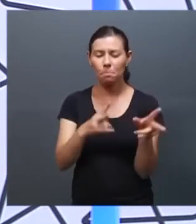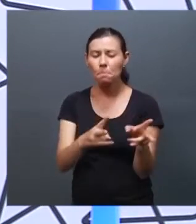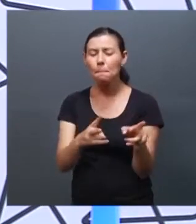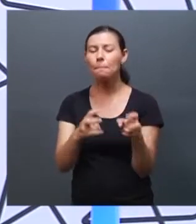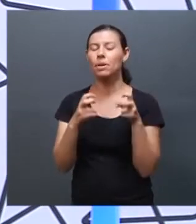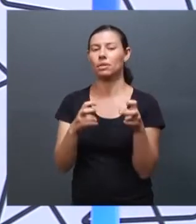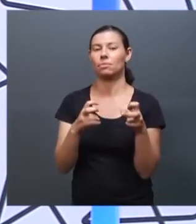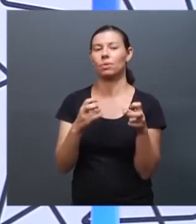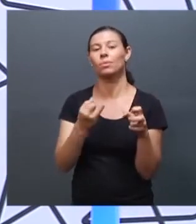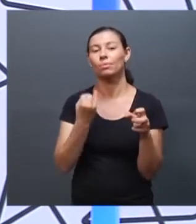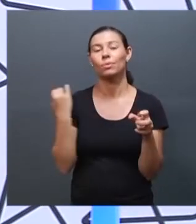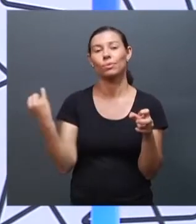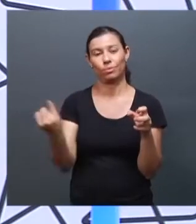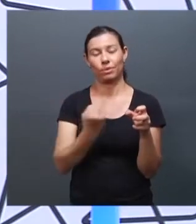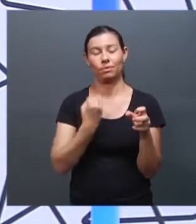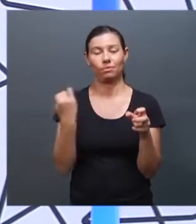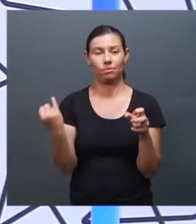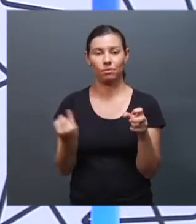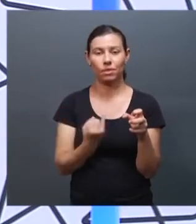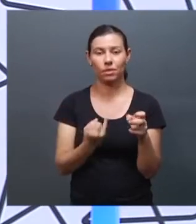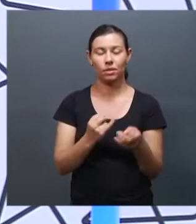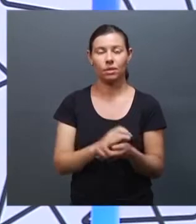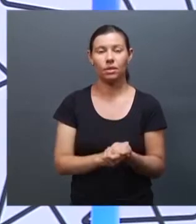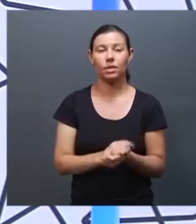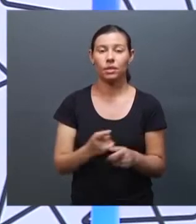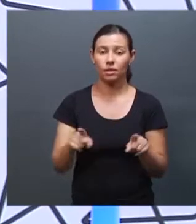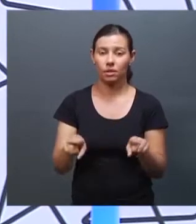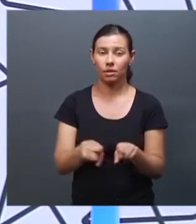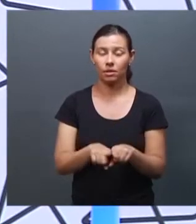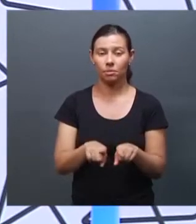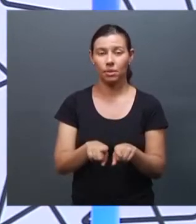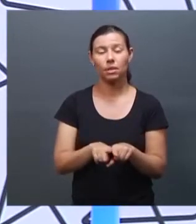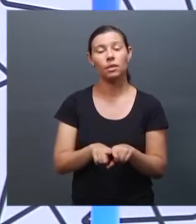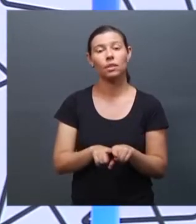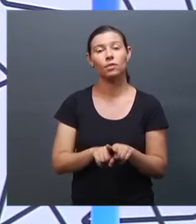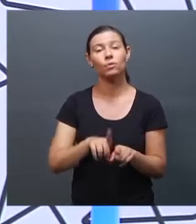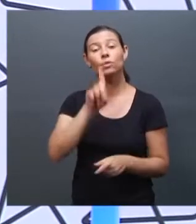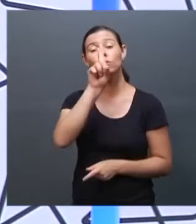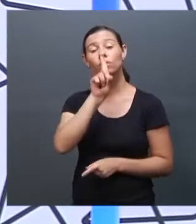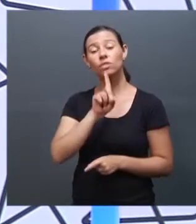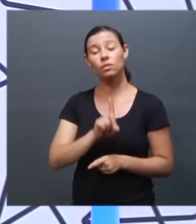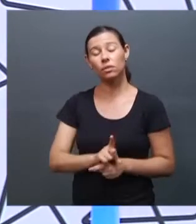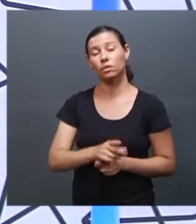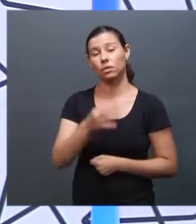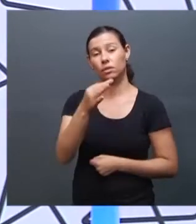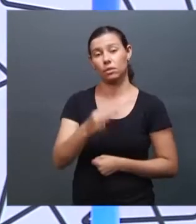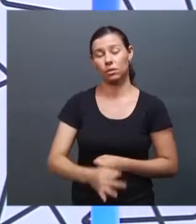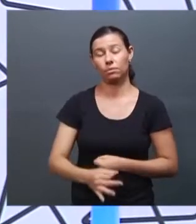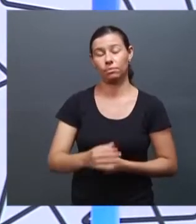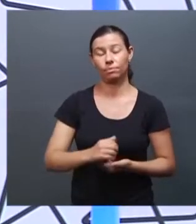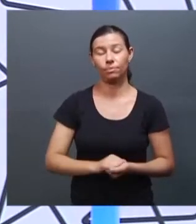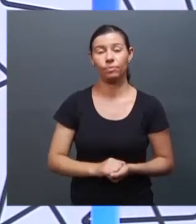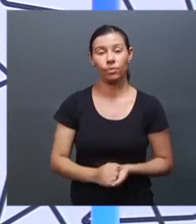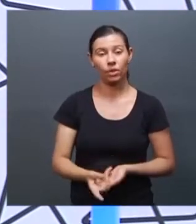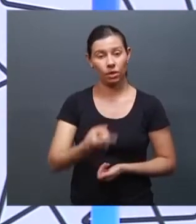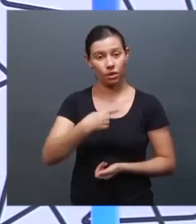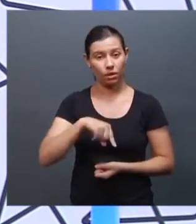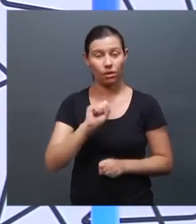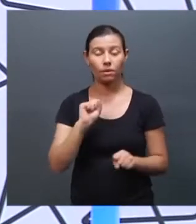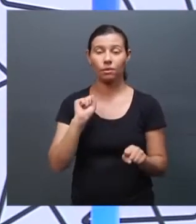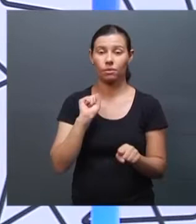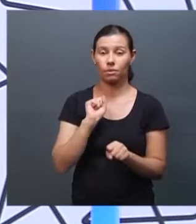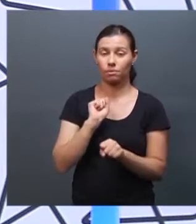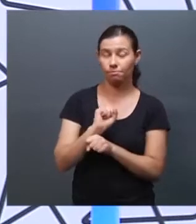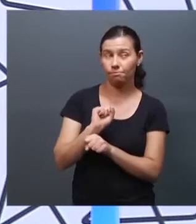abrangente do direito e da garantia do direito para as pessoas então o que a gente espera